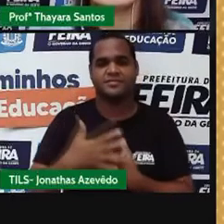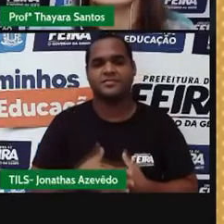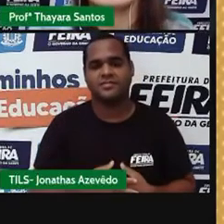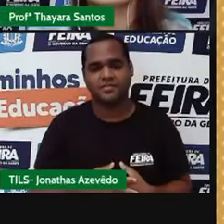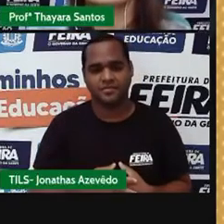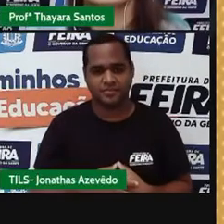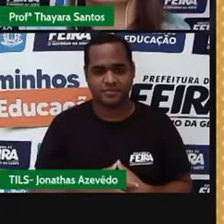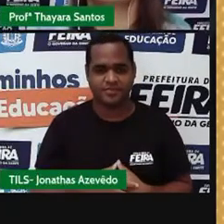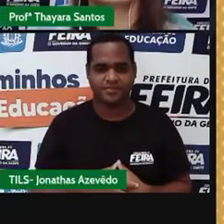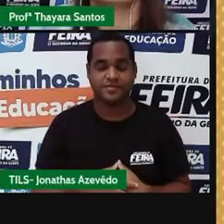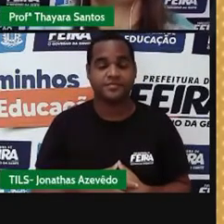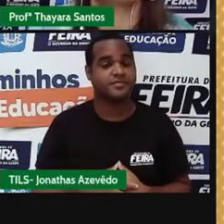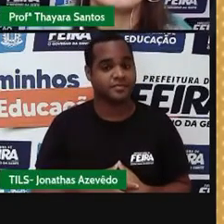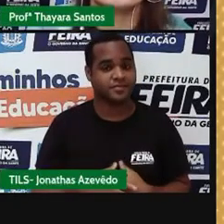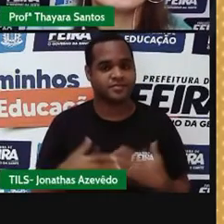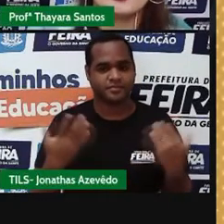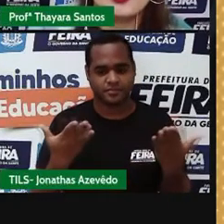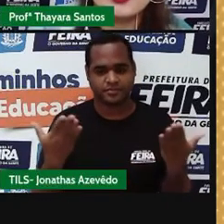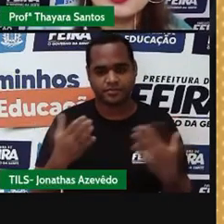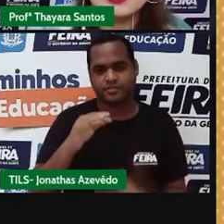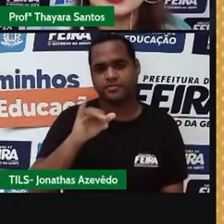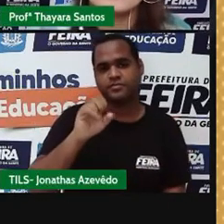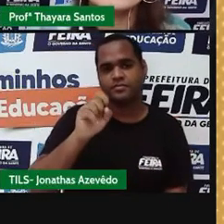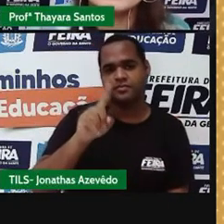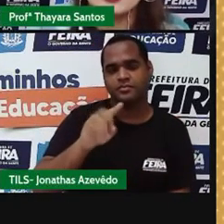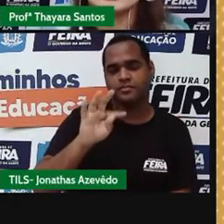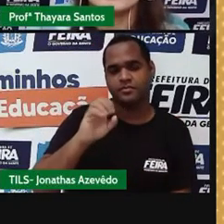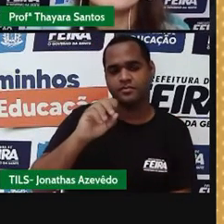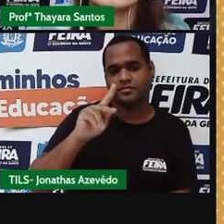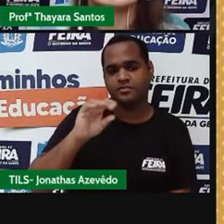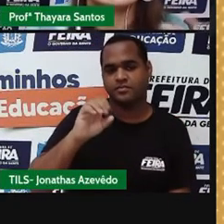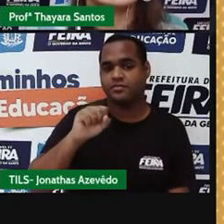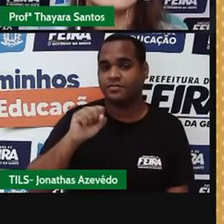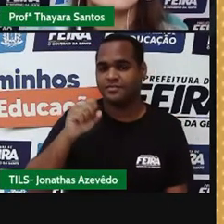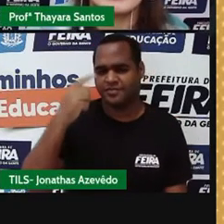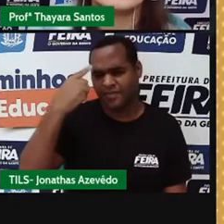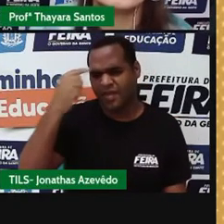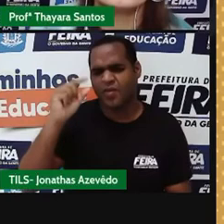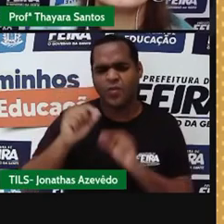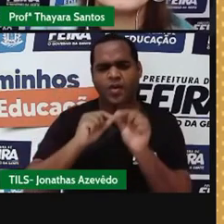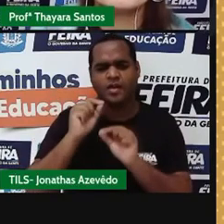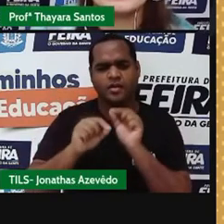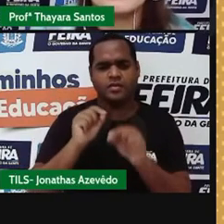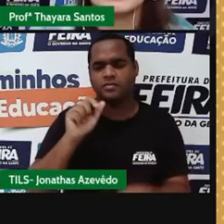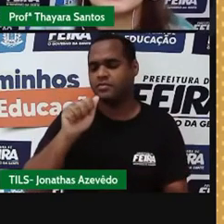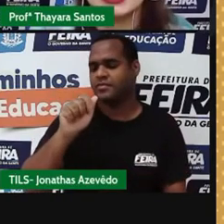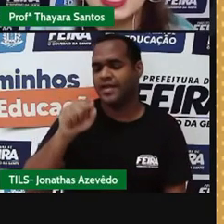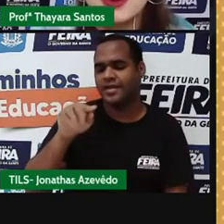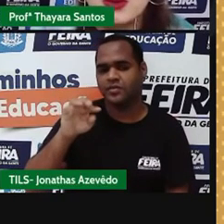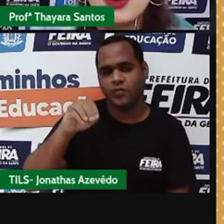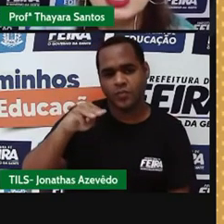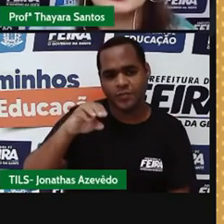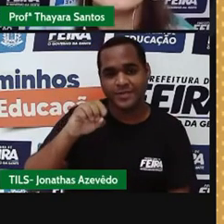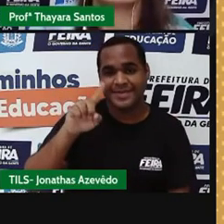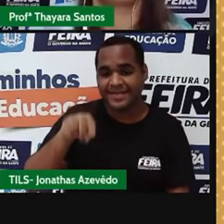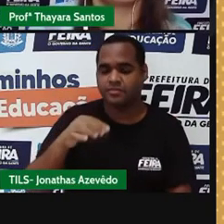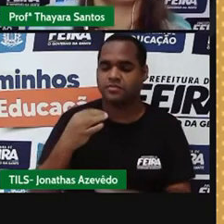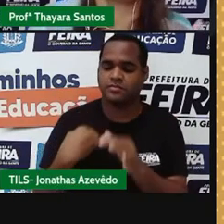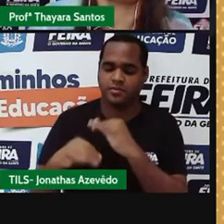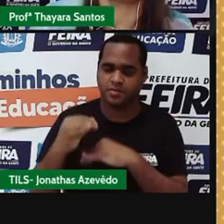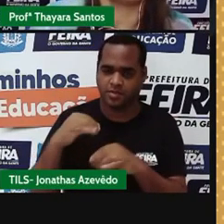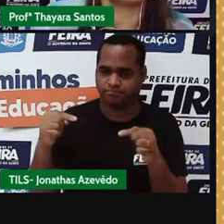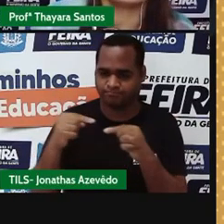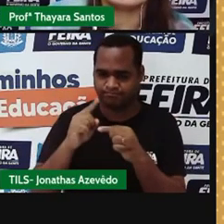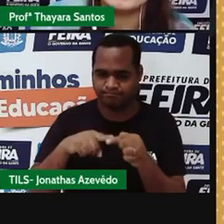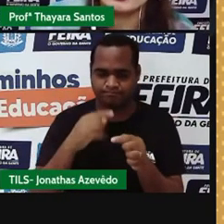Agora, vamos para os isótopos. Os isótopos são átomos de mesmo elemento químico, que possuem a